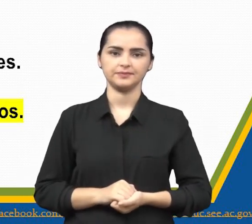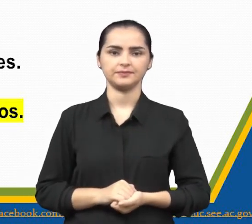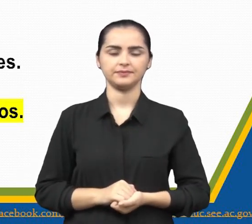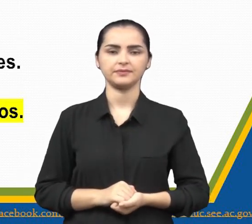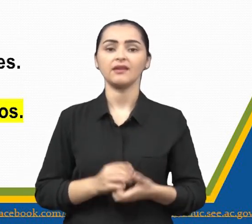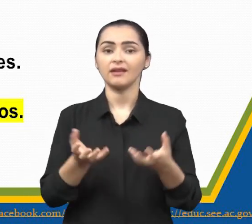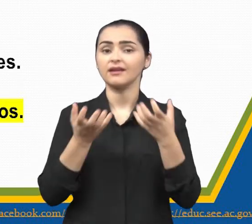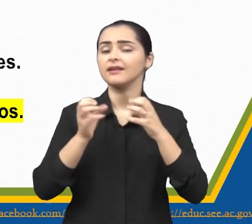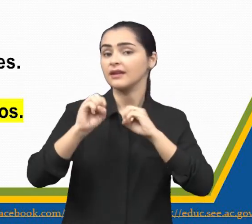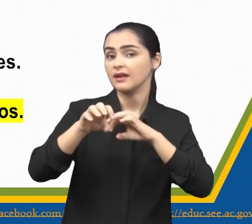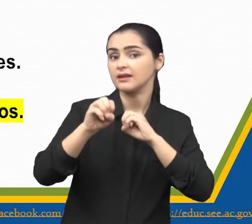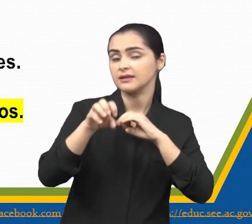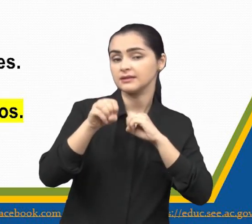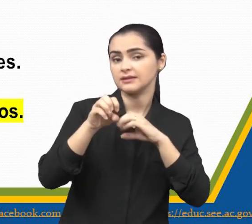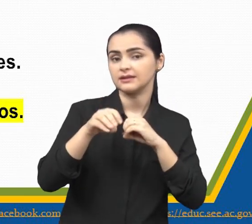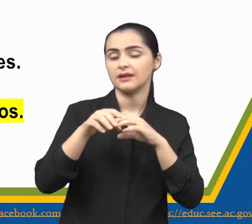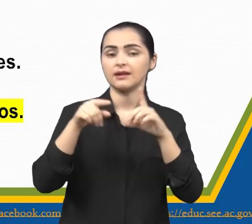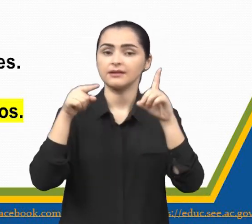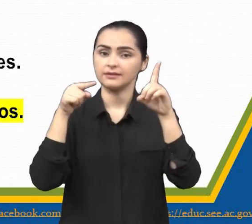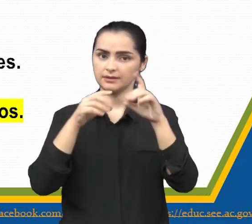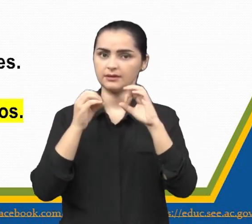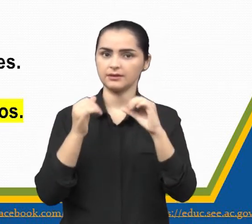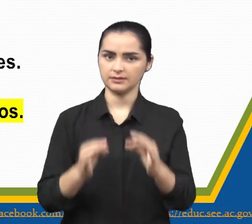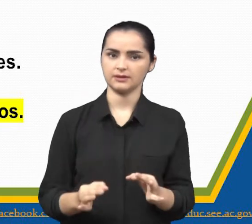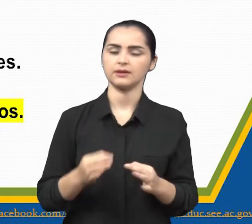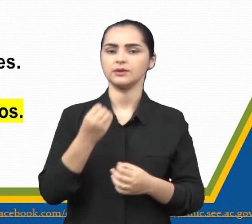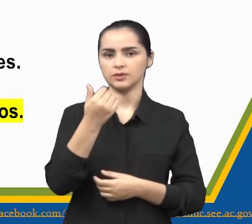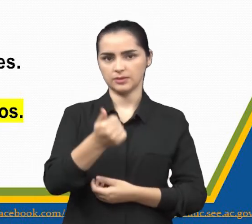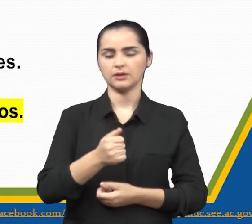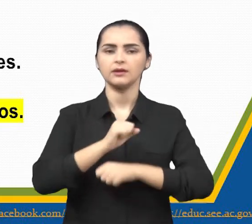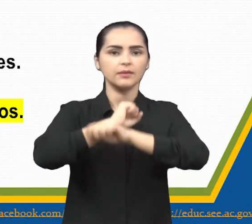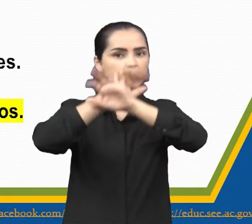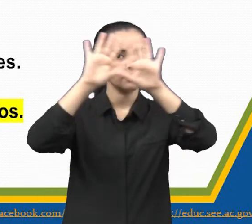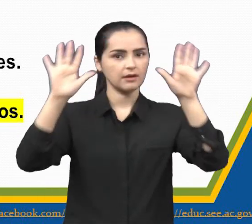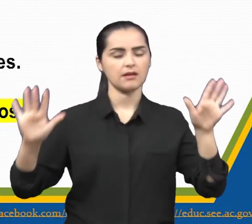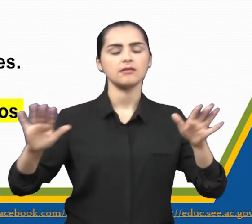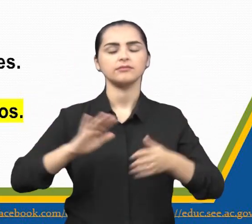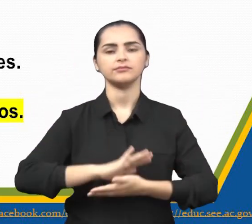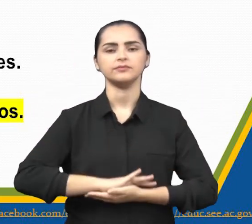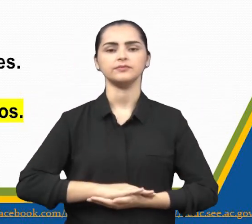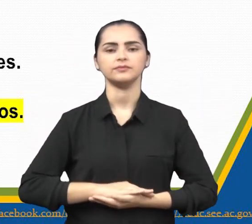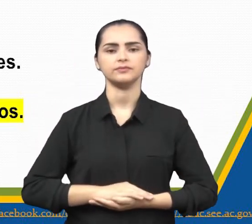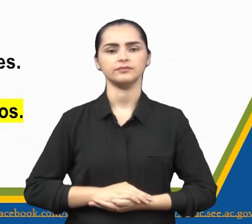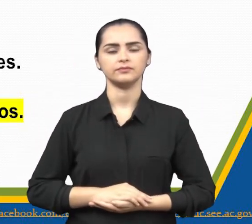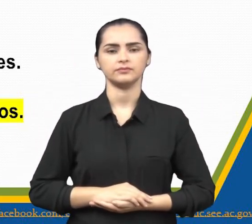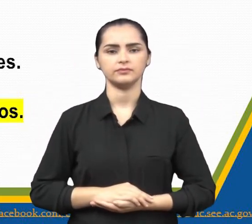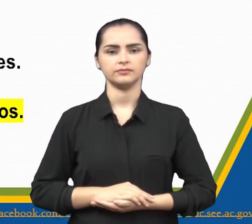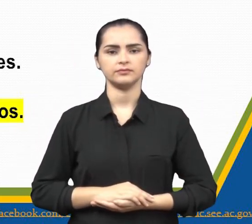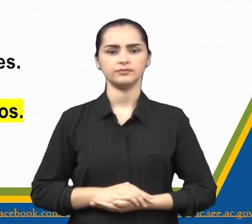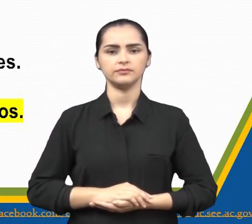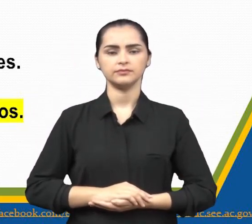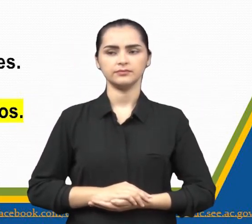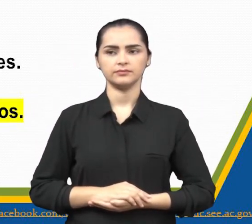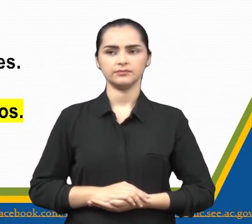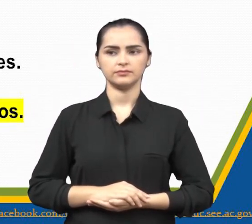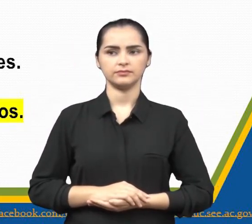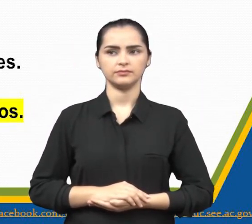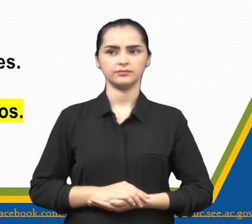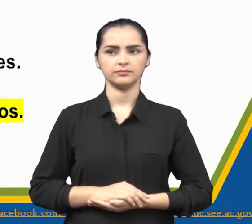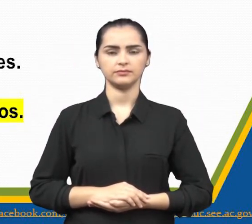Ela quer ensinar, que é a questão D, tá bom? Só pra ficar bem frisado isso aí. Vamos lá pra próxima questão.